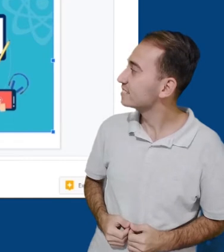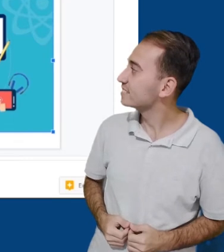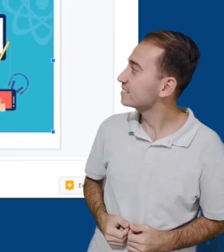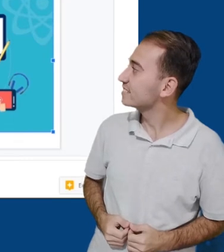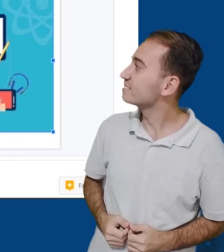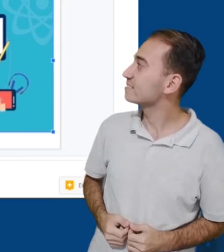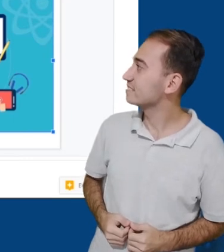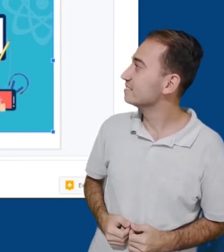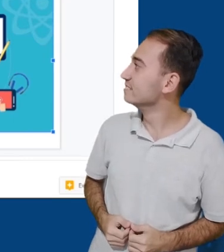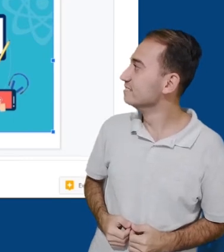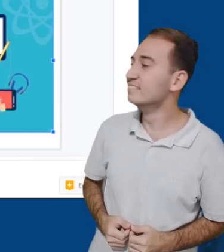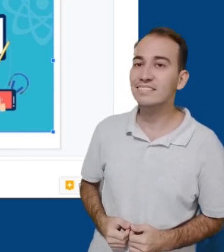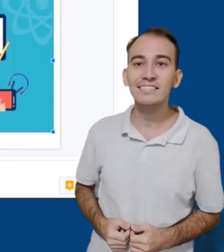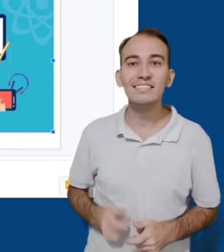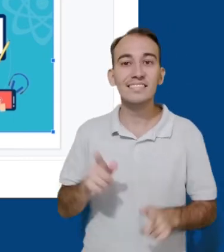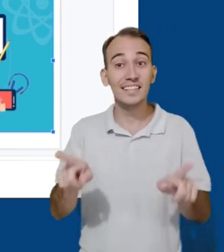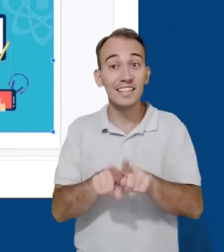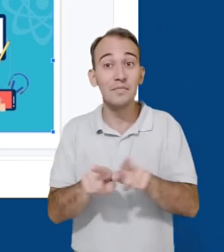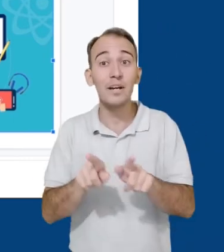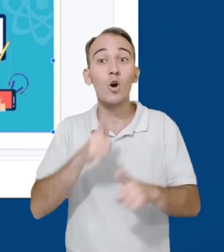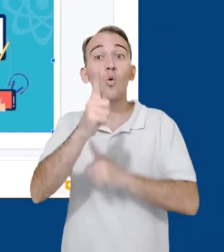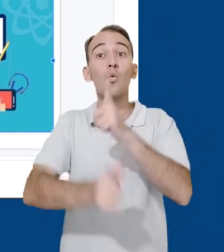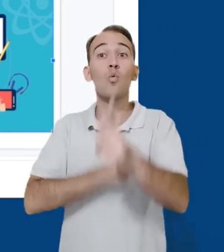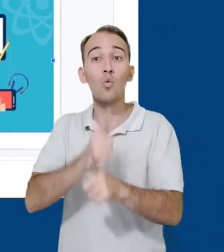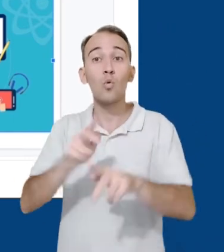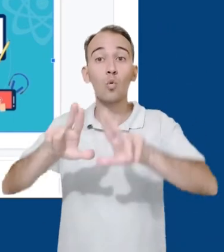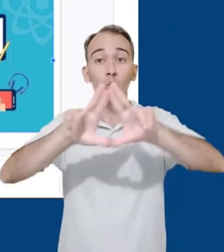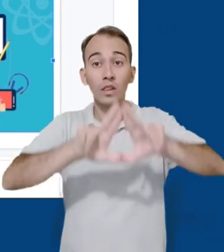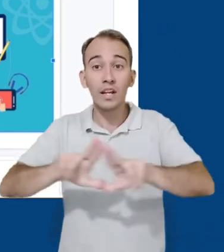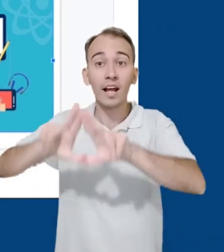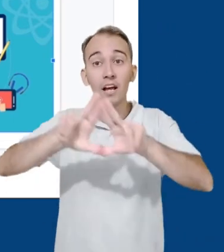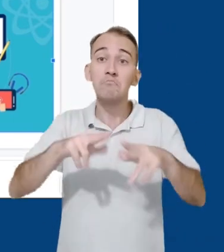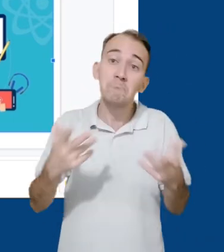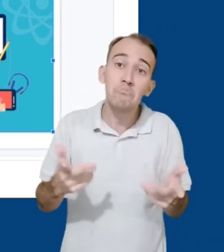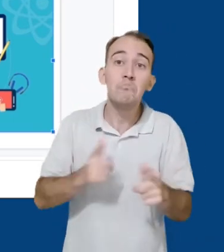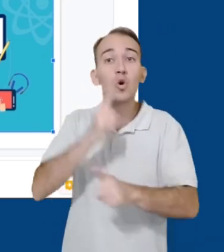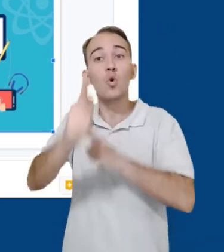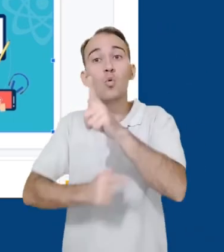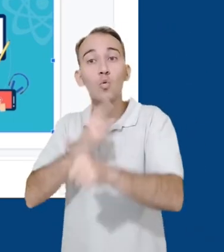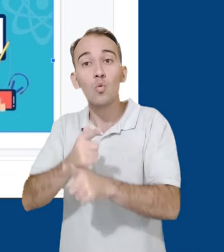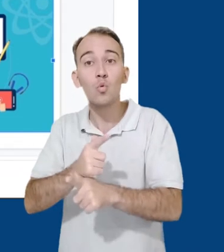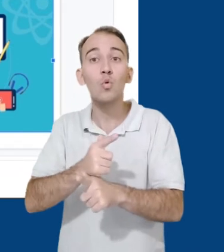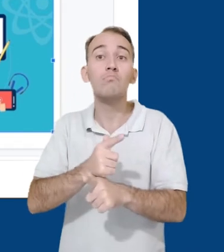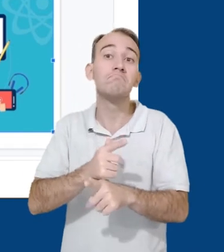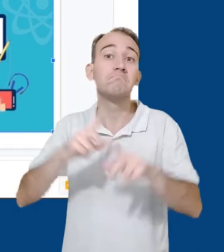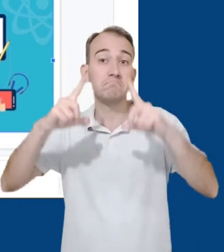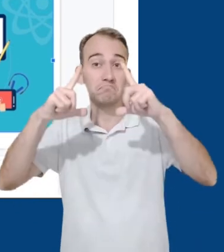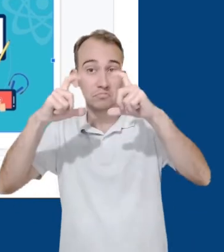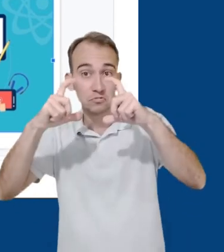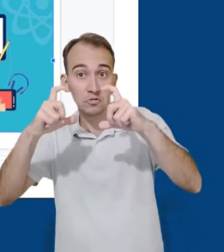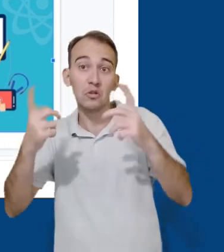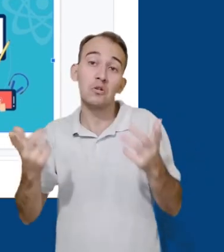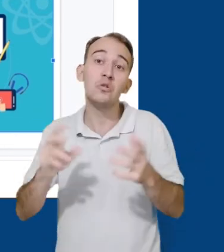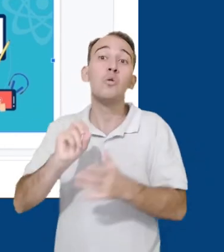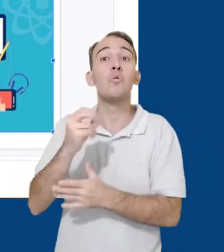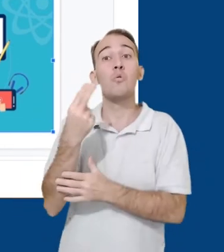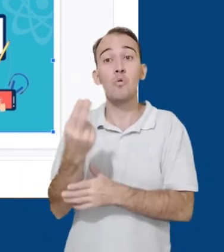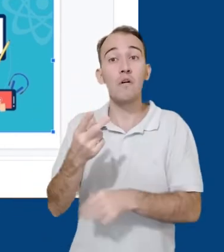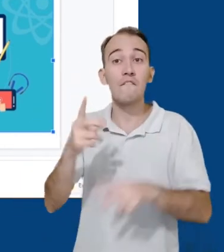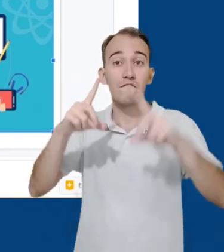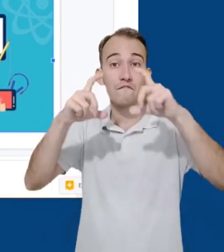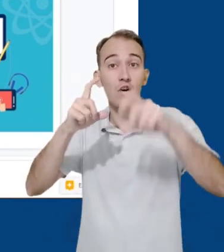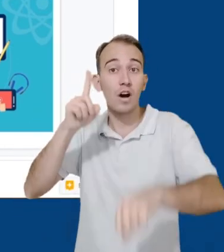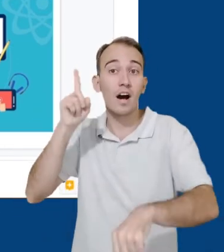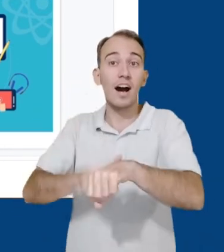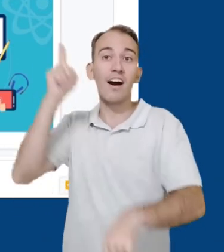E nos oferece opções como Google Drive, Google Fotos, por URL. E podemos também captar uma imagem da